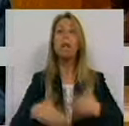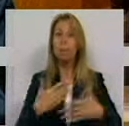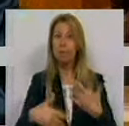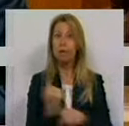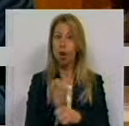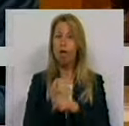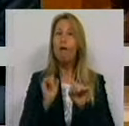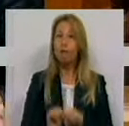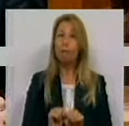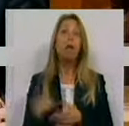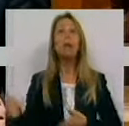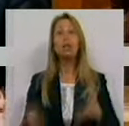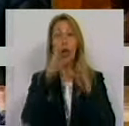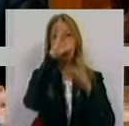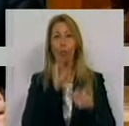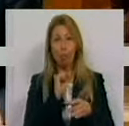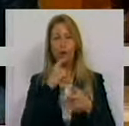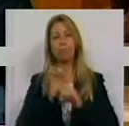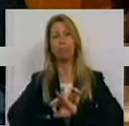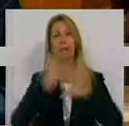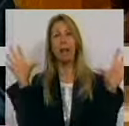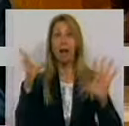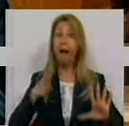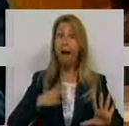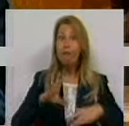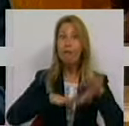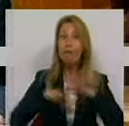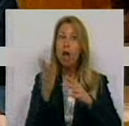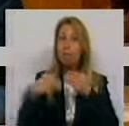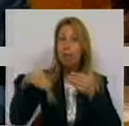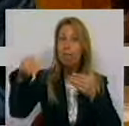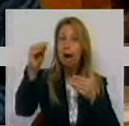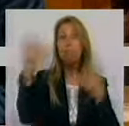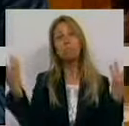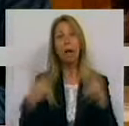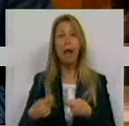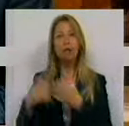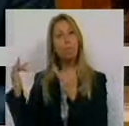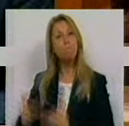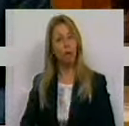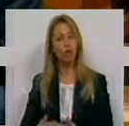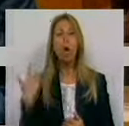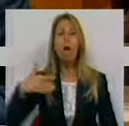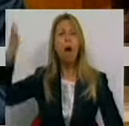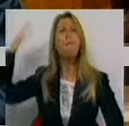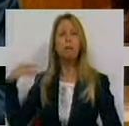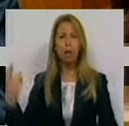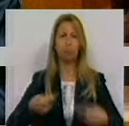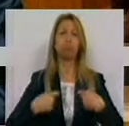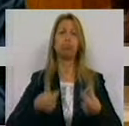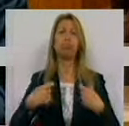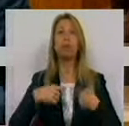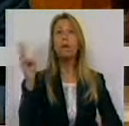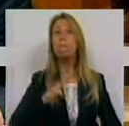A estratégia do Governo é clara, fazer mais com menos. No passado, desbaratavam-se dezenas de milhões de euros